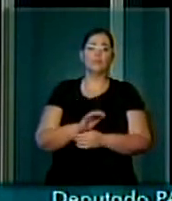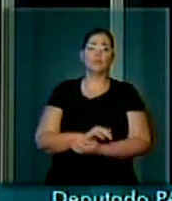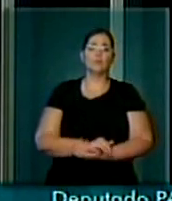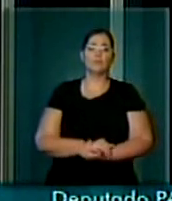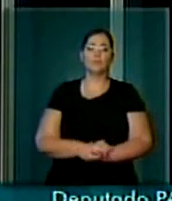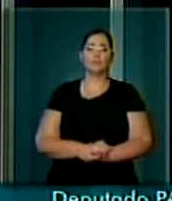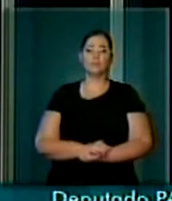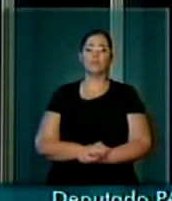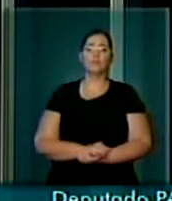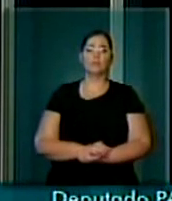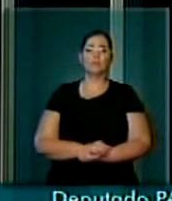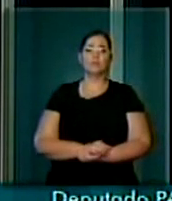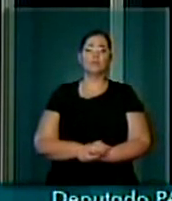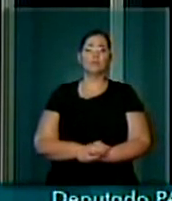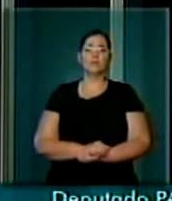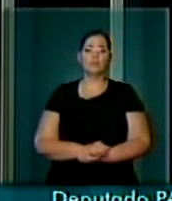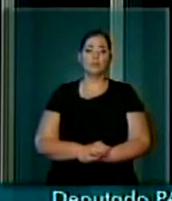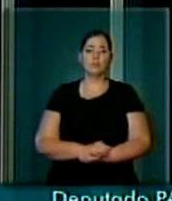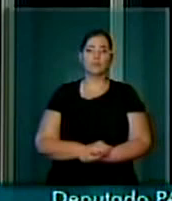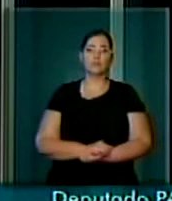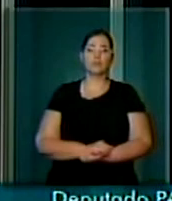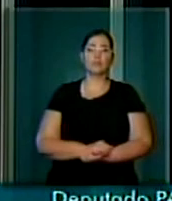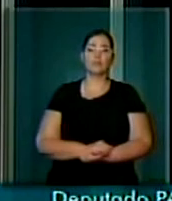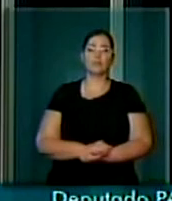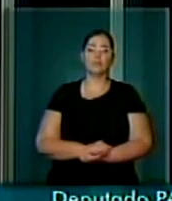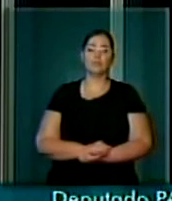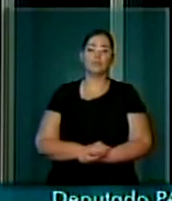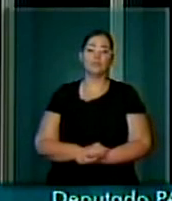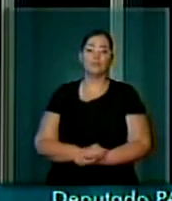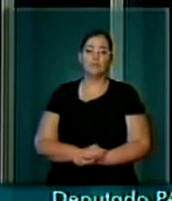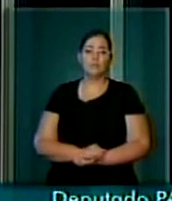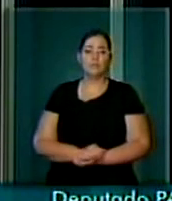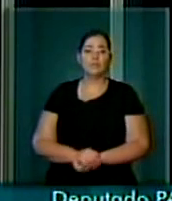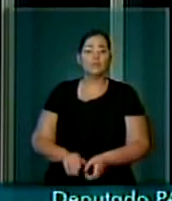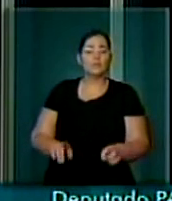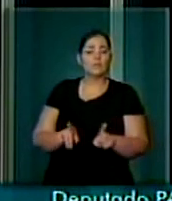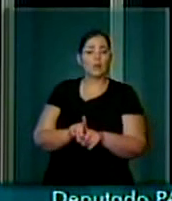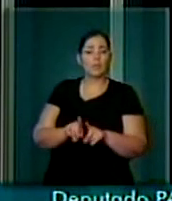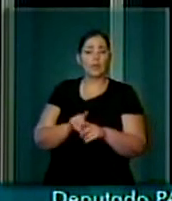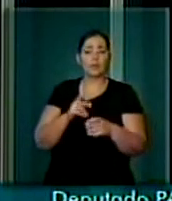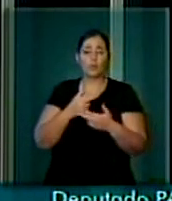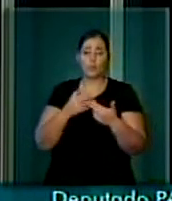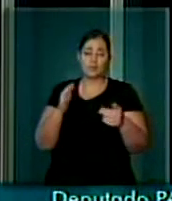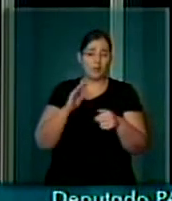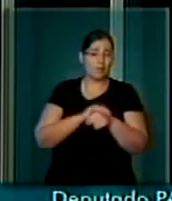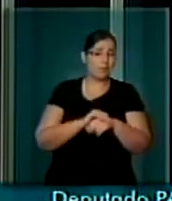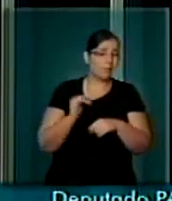e o mais importante, que eu queria ainda mais